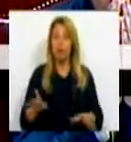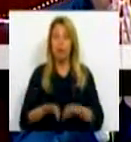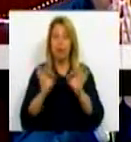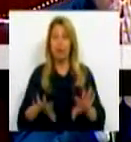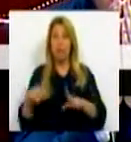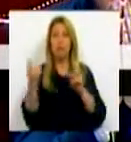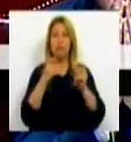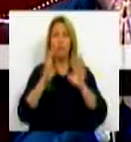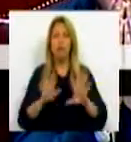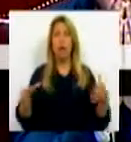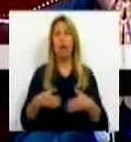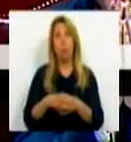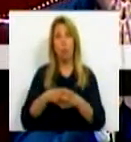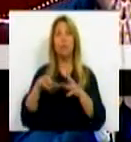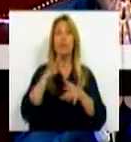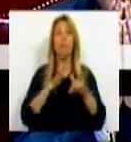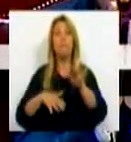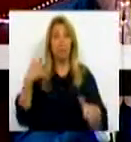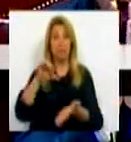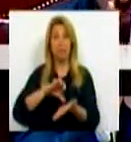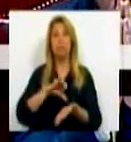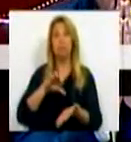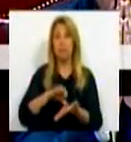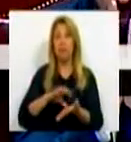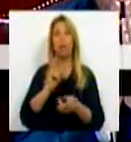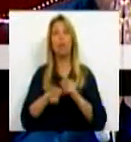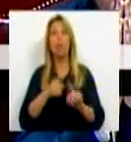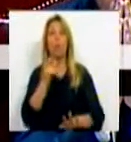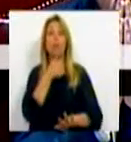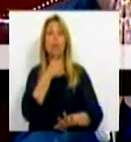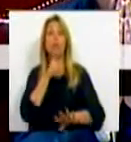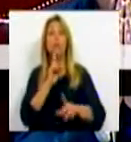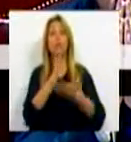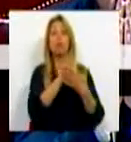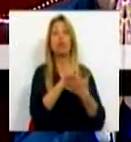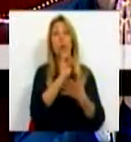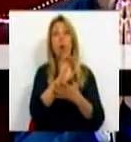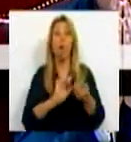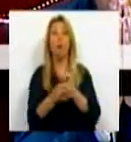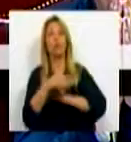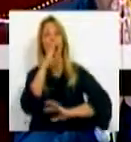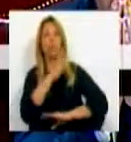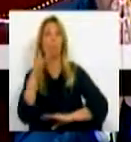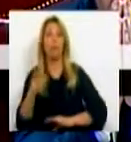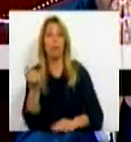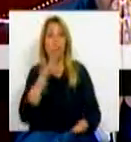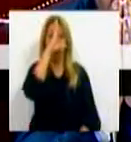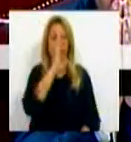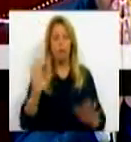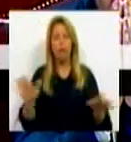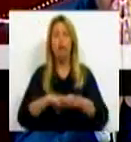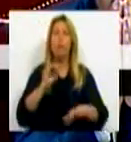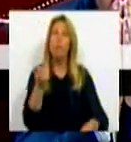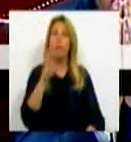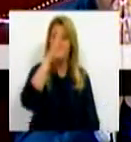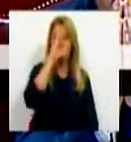em sede de Comissão Parlamentar, a decisão das escolas, ao contrário do que foi prática no Governo anterior. E, relativamente ao Governo anterior, queria falar com o Sr.